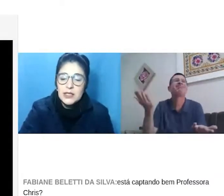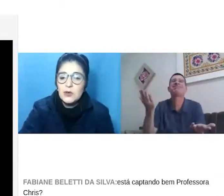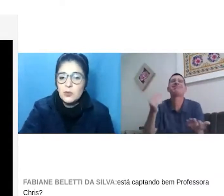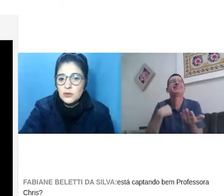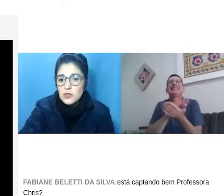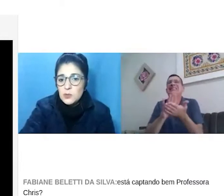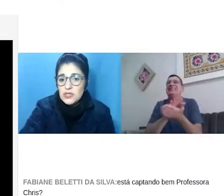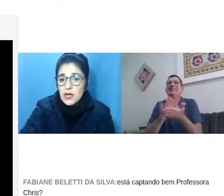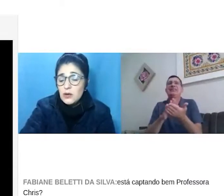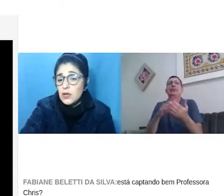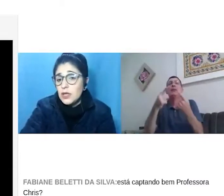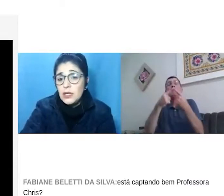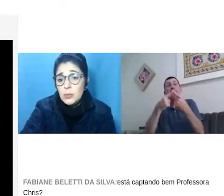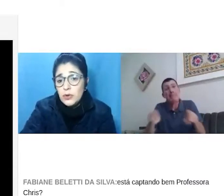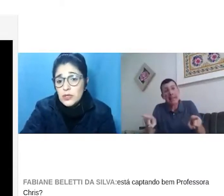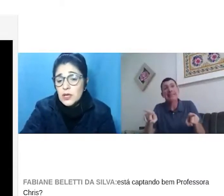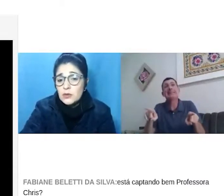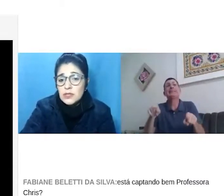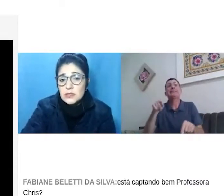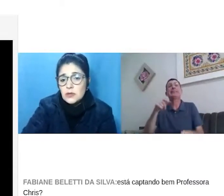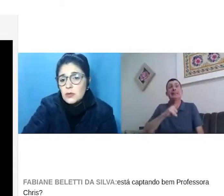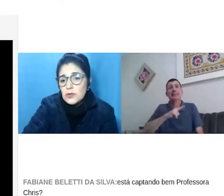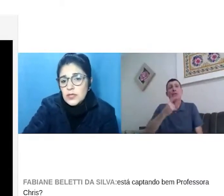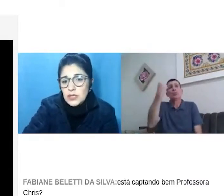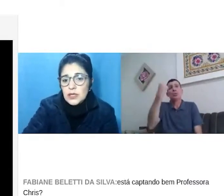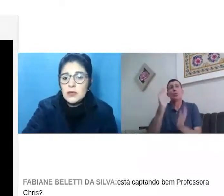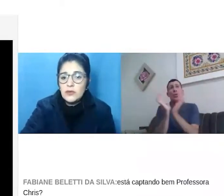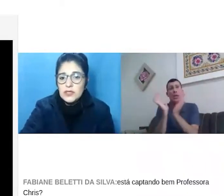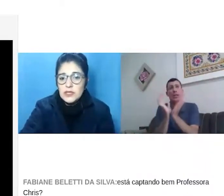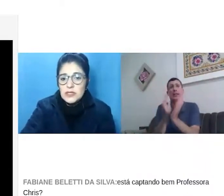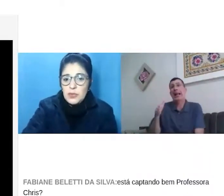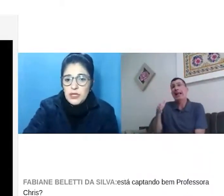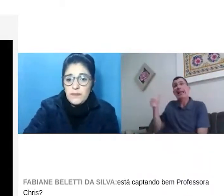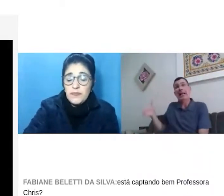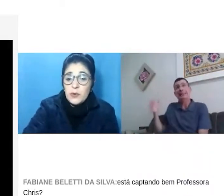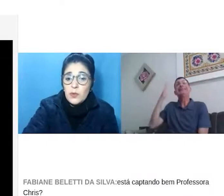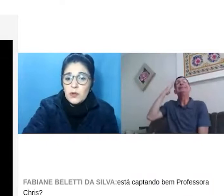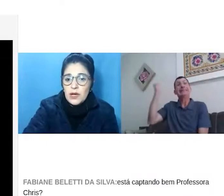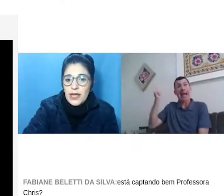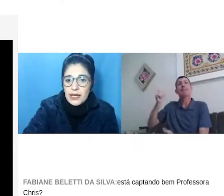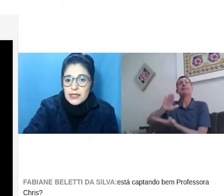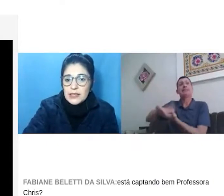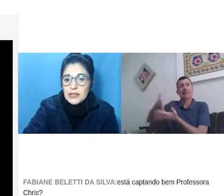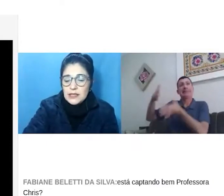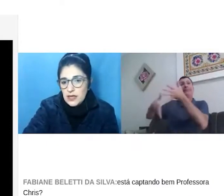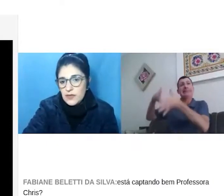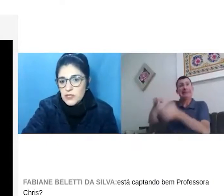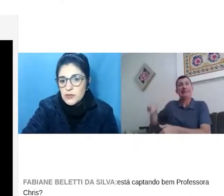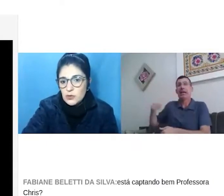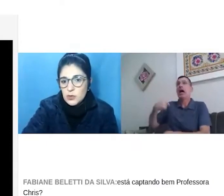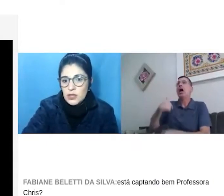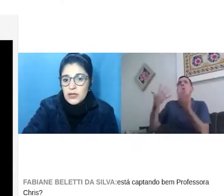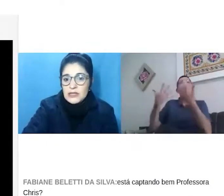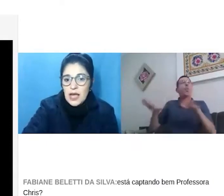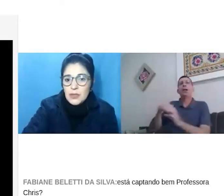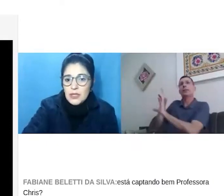vaga como aluno especial. E depois o que aconteceu? Eu não consegui fazer a disciplina. Uma colega, que estava na mesma